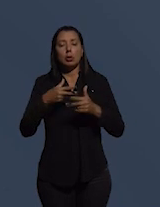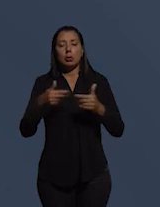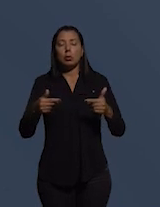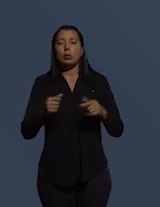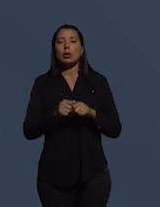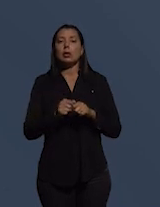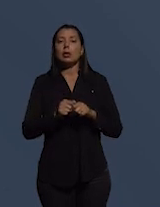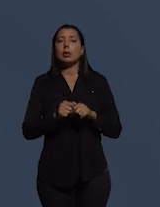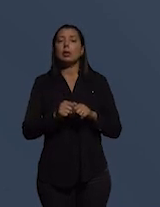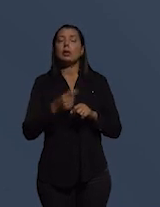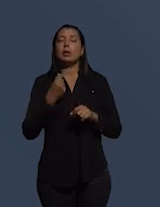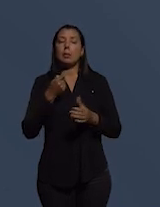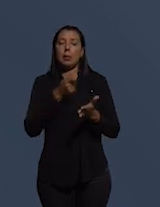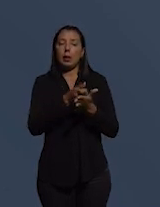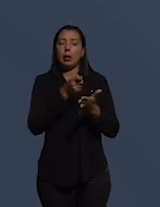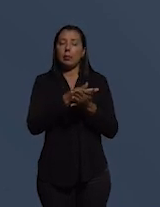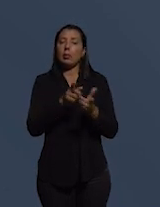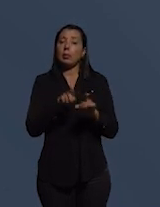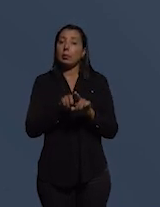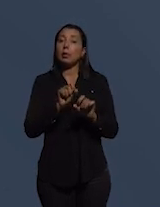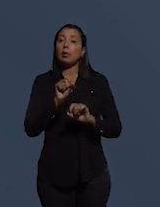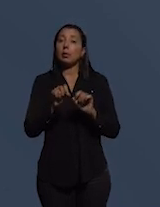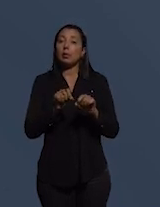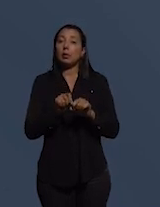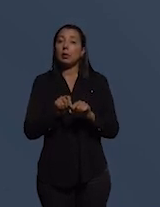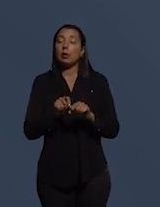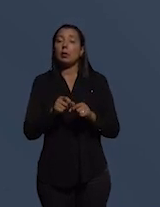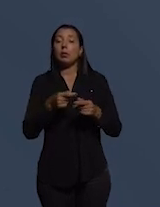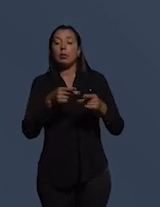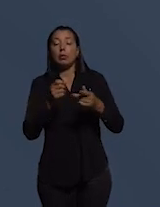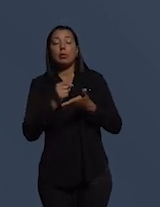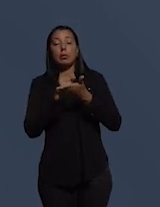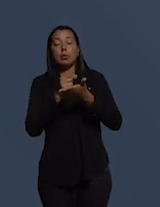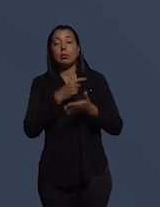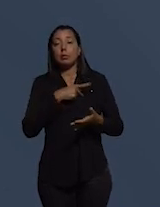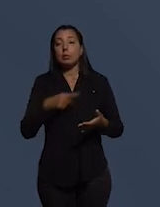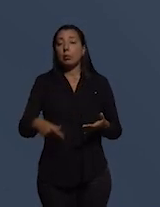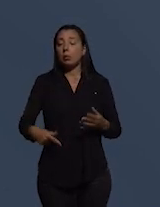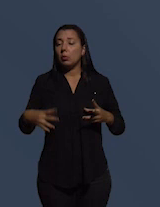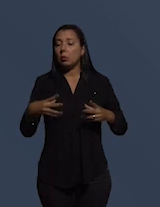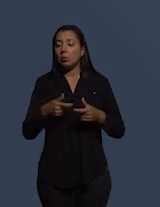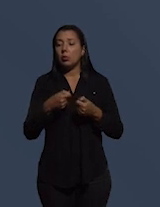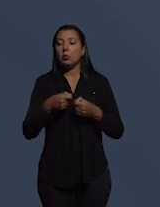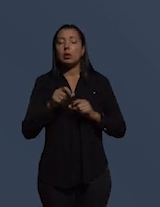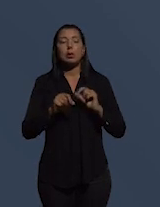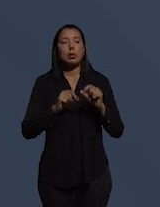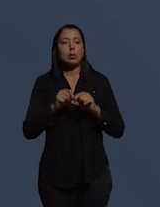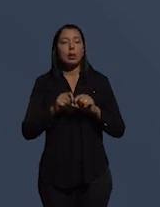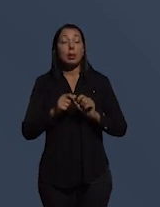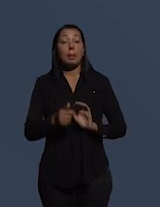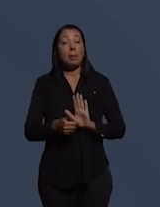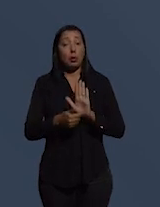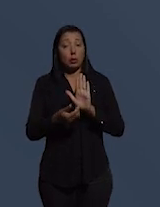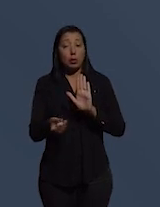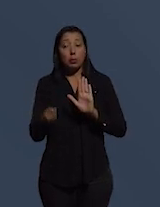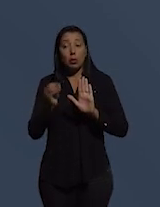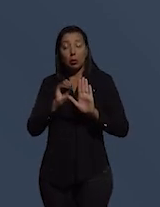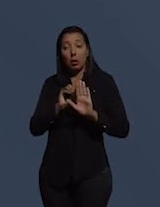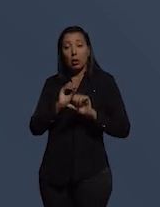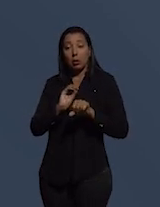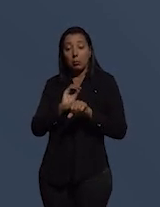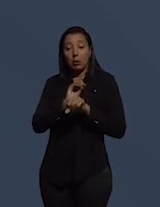declarações financeiras dos gastos públicos tudo isso deve ser postado com